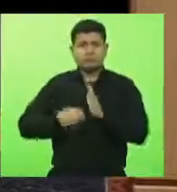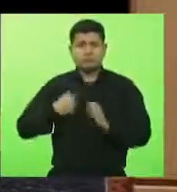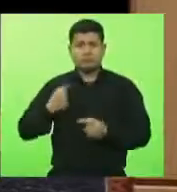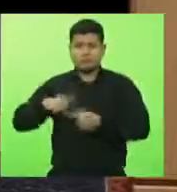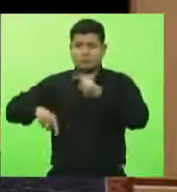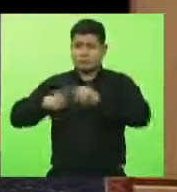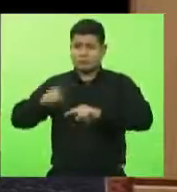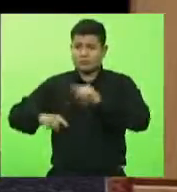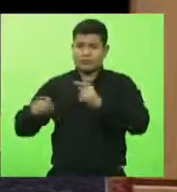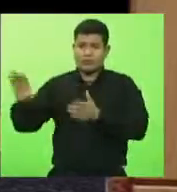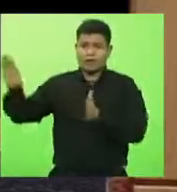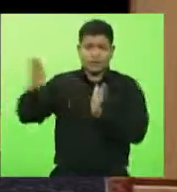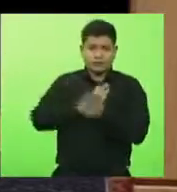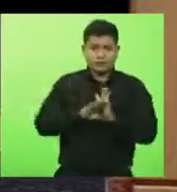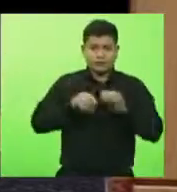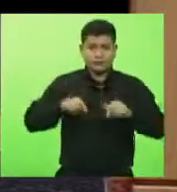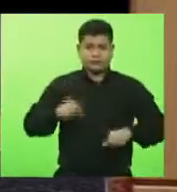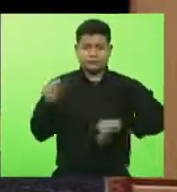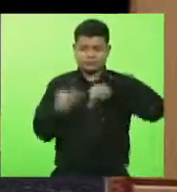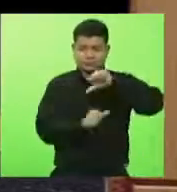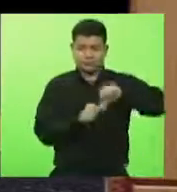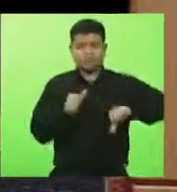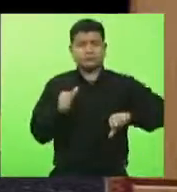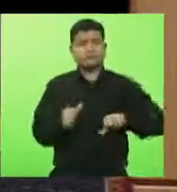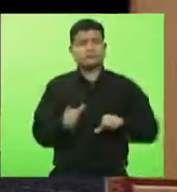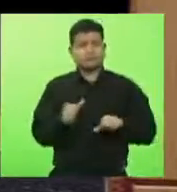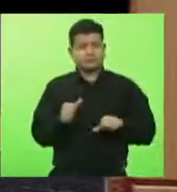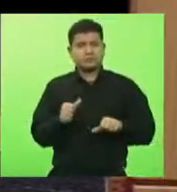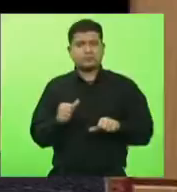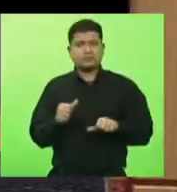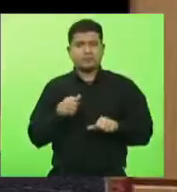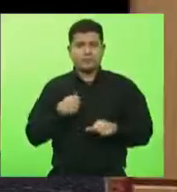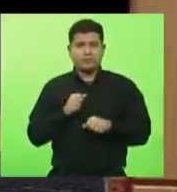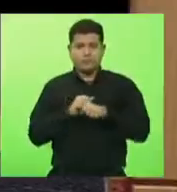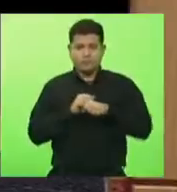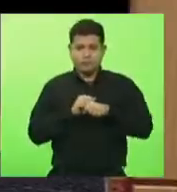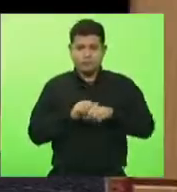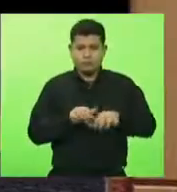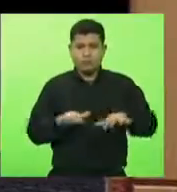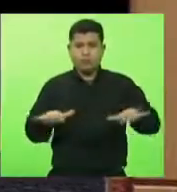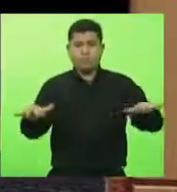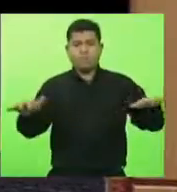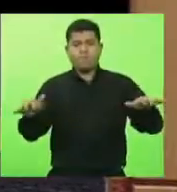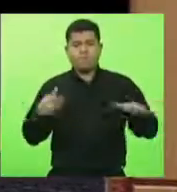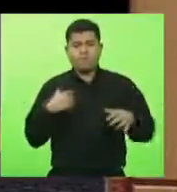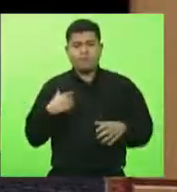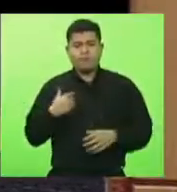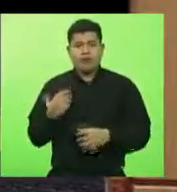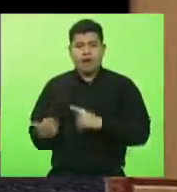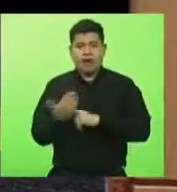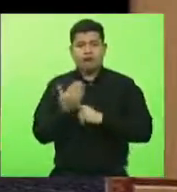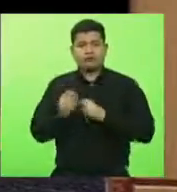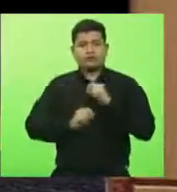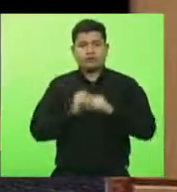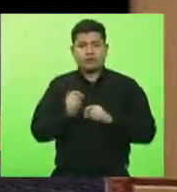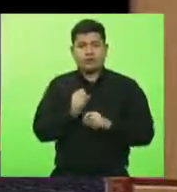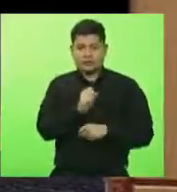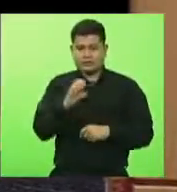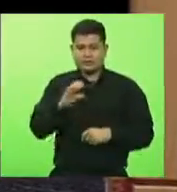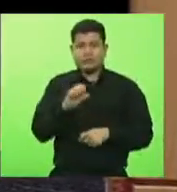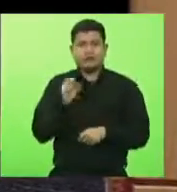aqui ele seja transformado e, com isso, ele aqui gere emprego e renda. Então,